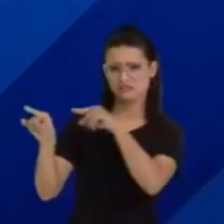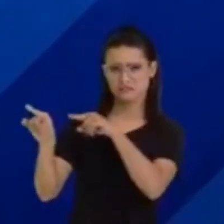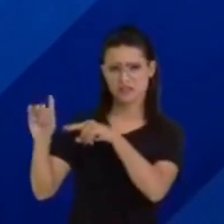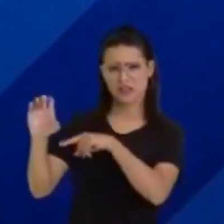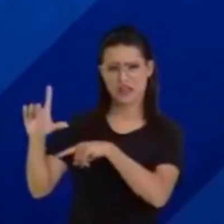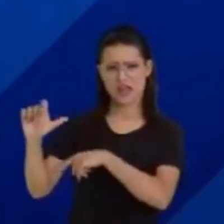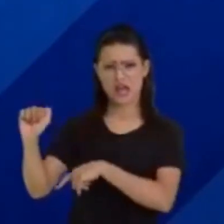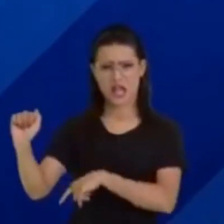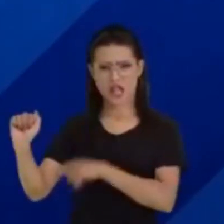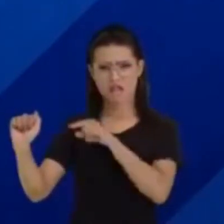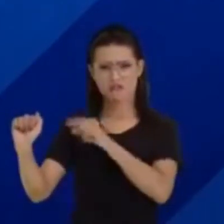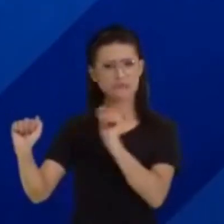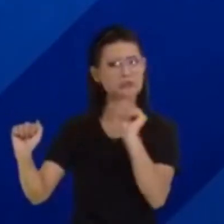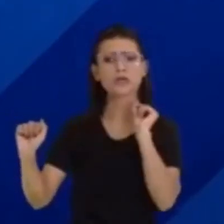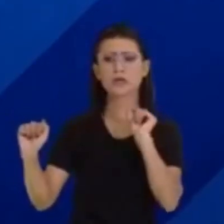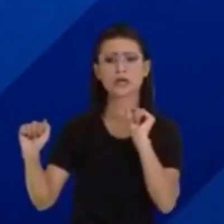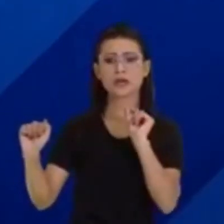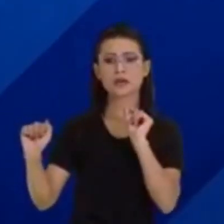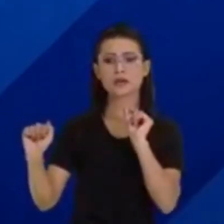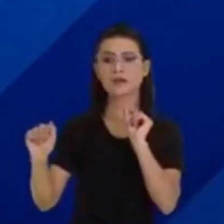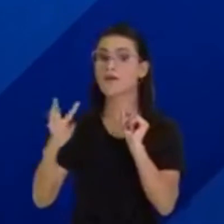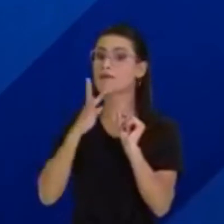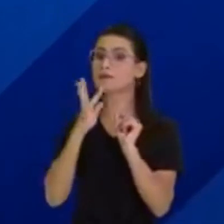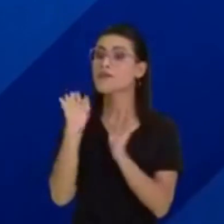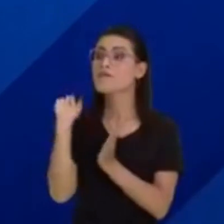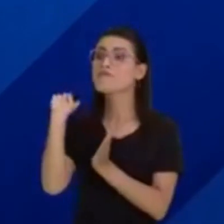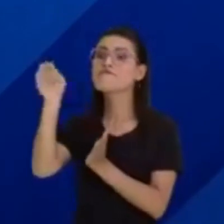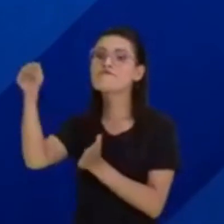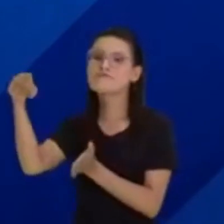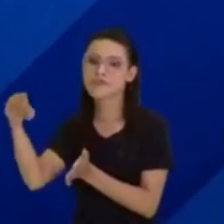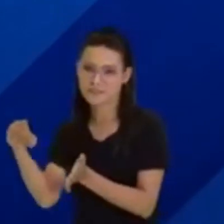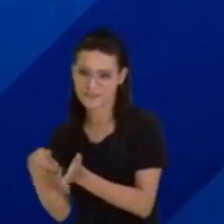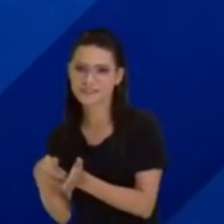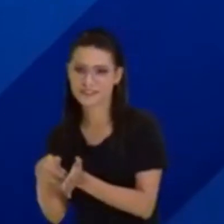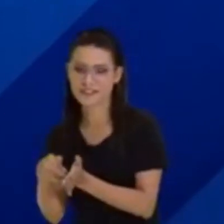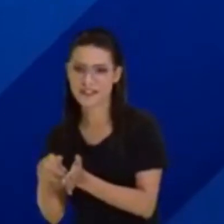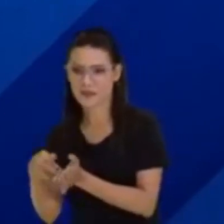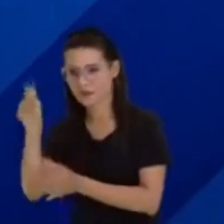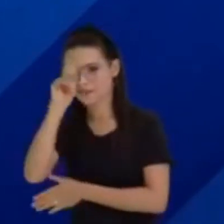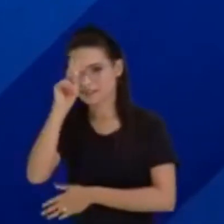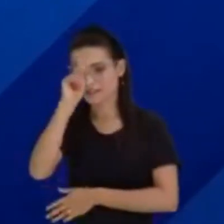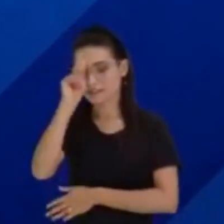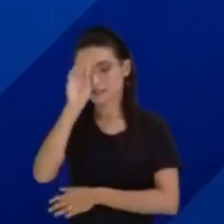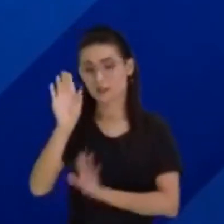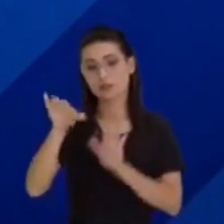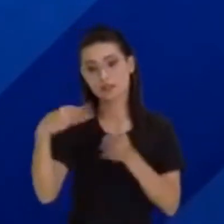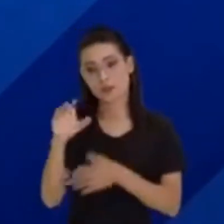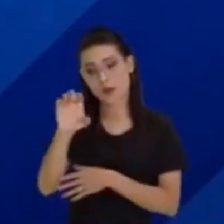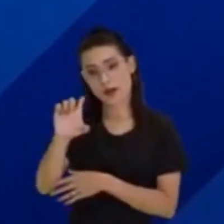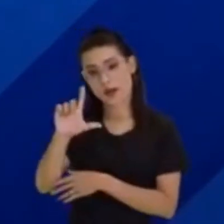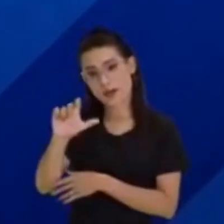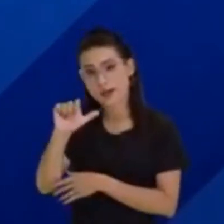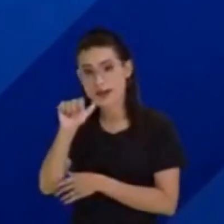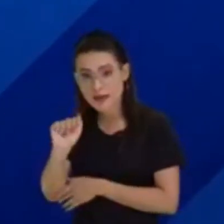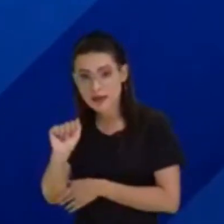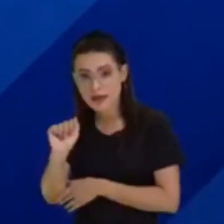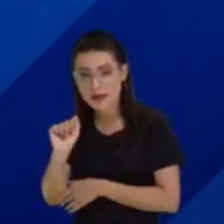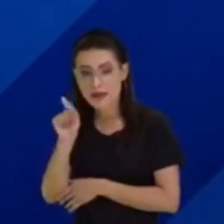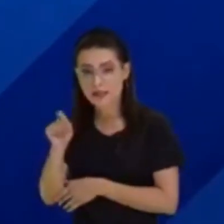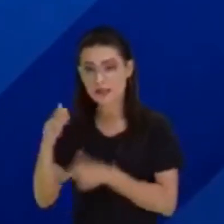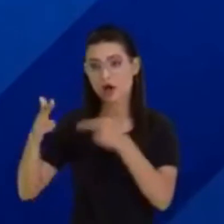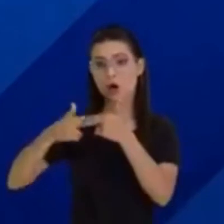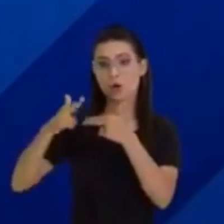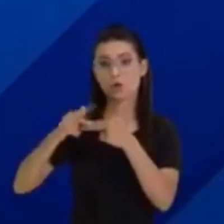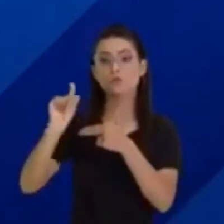Por isso, nós podemos dizer que esse pronome, ela, neste caso, no primeiro quadrinho, no segundo, ele